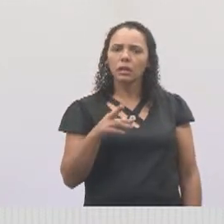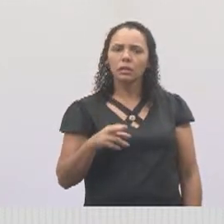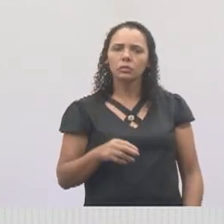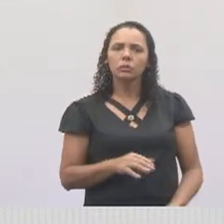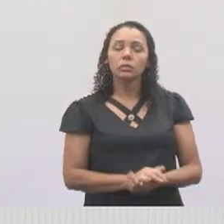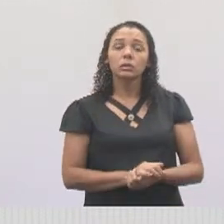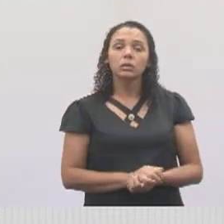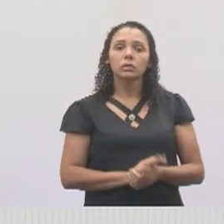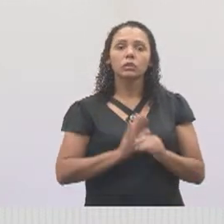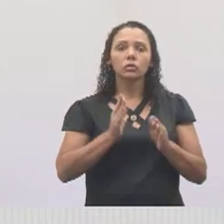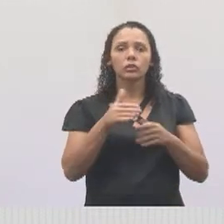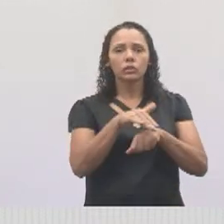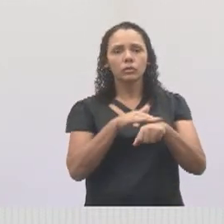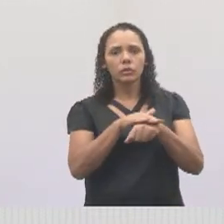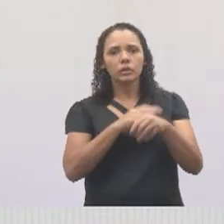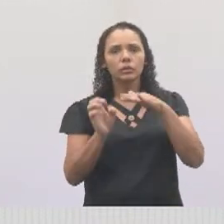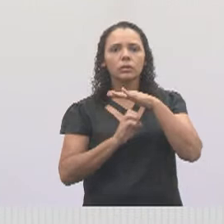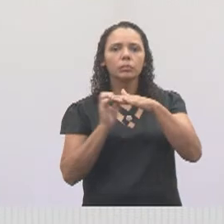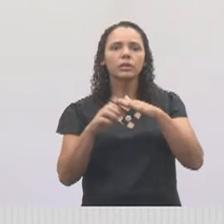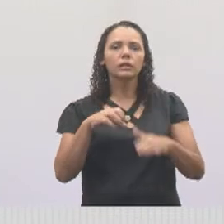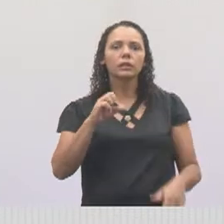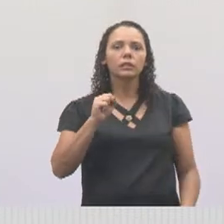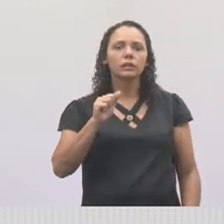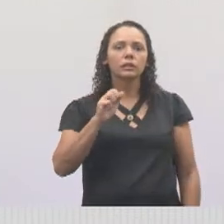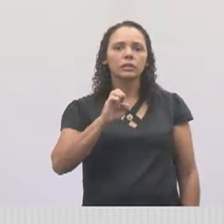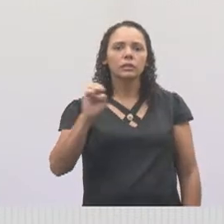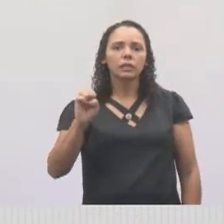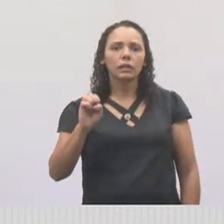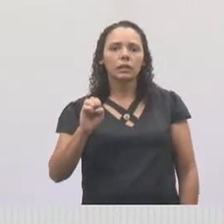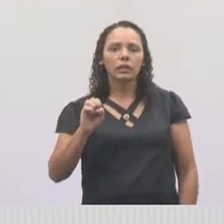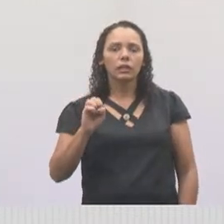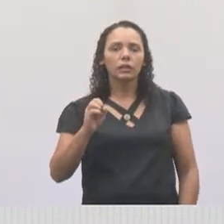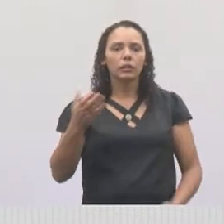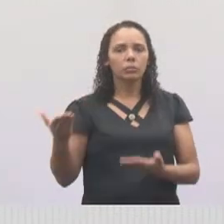Já conversei com o SAI sobre a instalação de água.